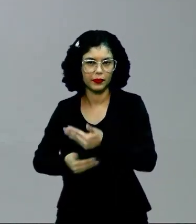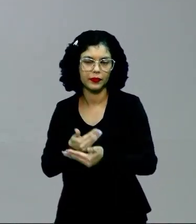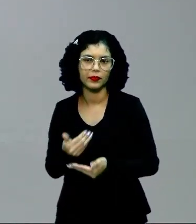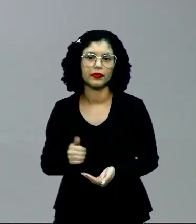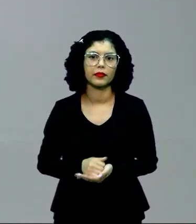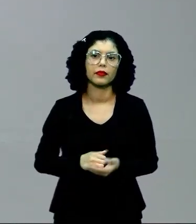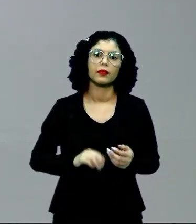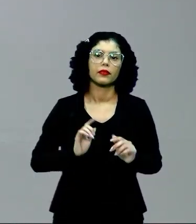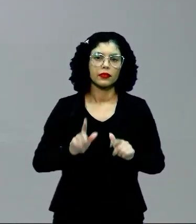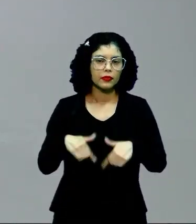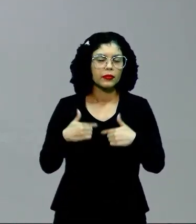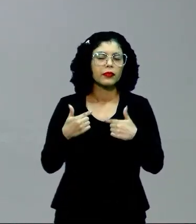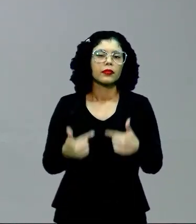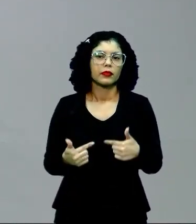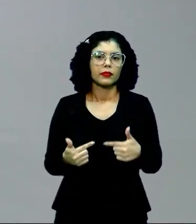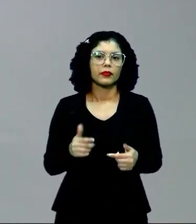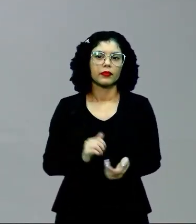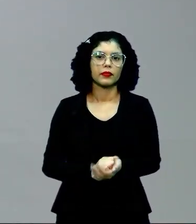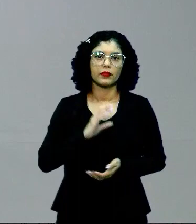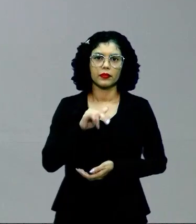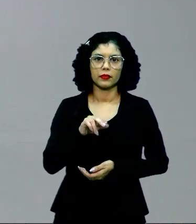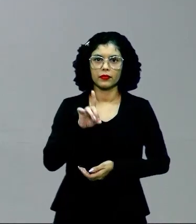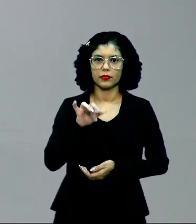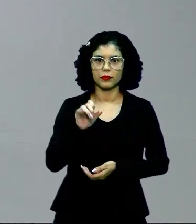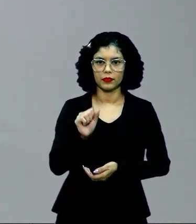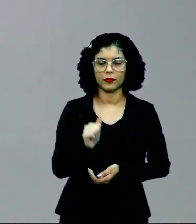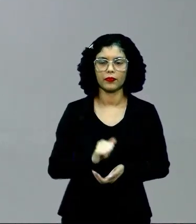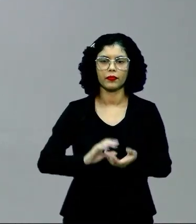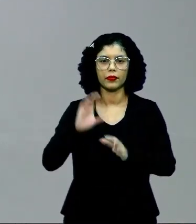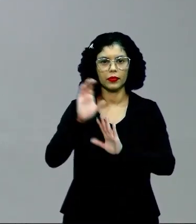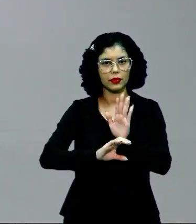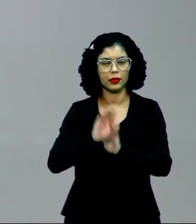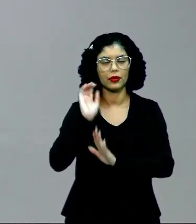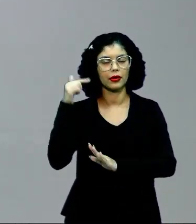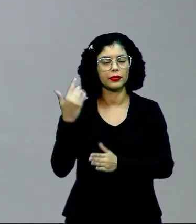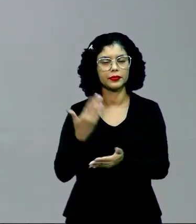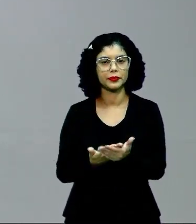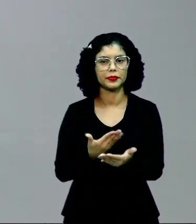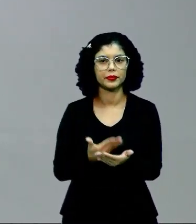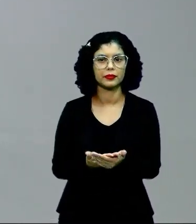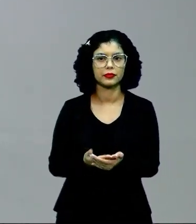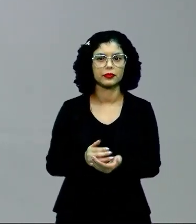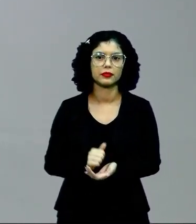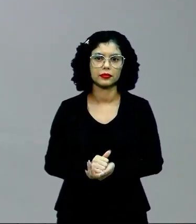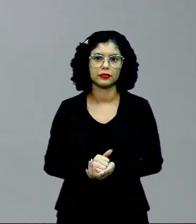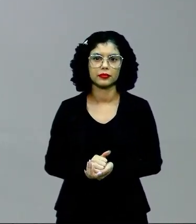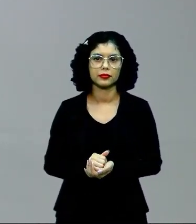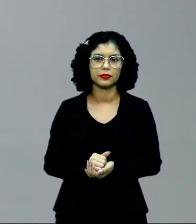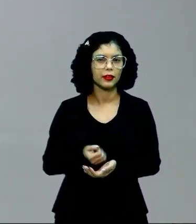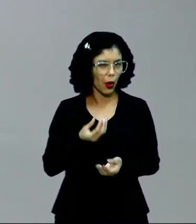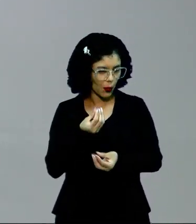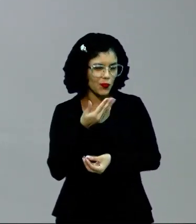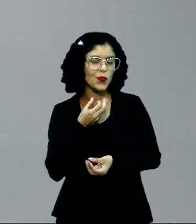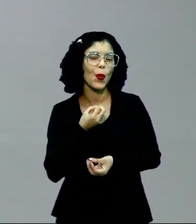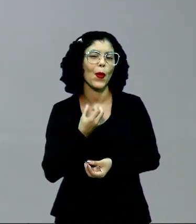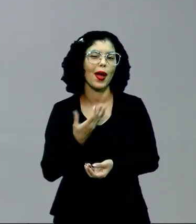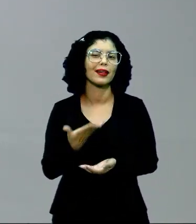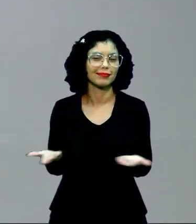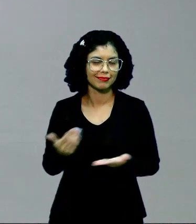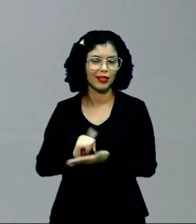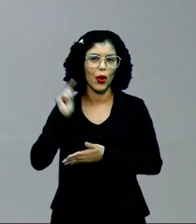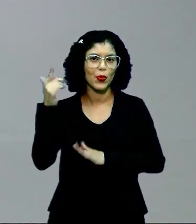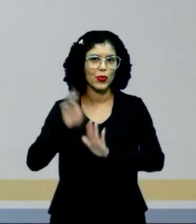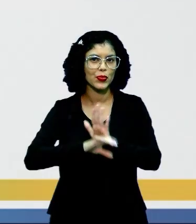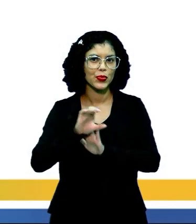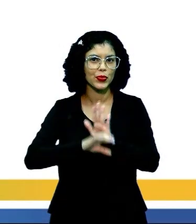a revolta de Canudos, tá? Mas é um conteúdo da próxima aula, só dá um gostinho aí, do que vai ser o nosso